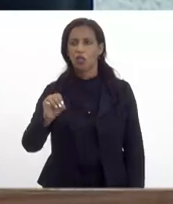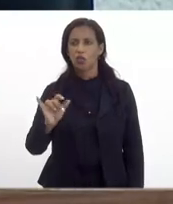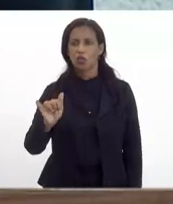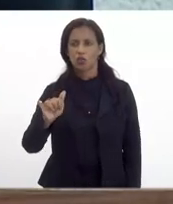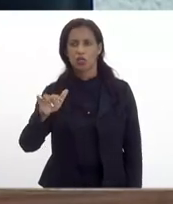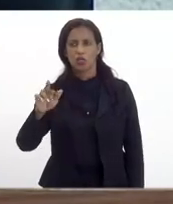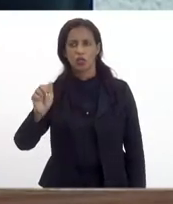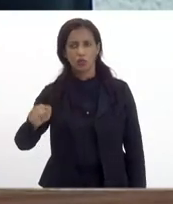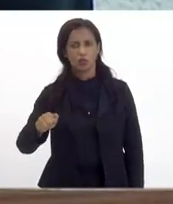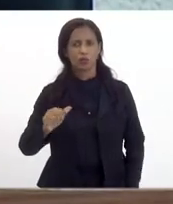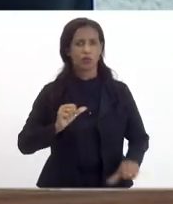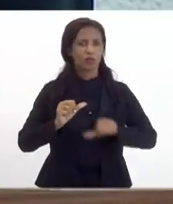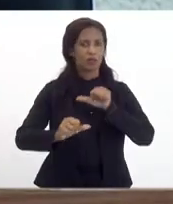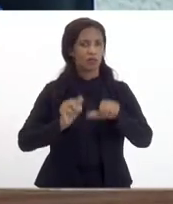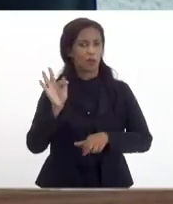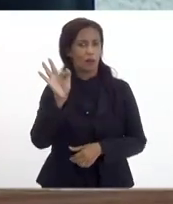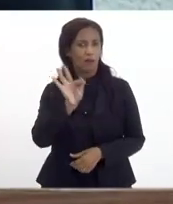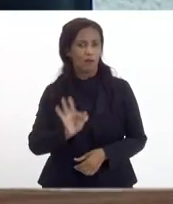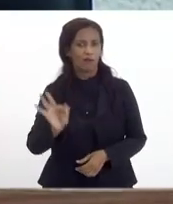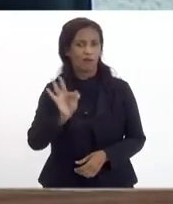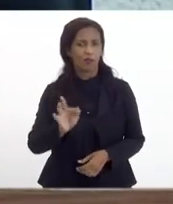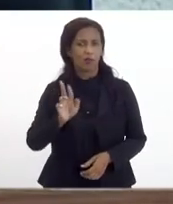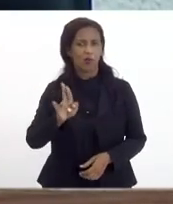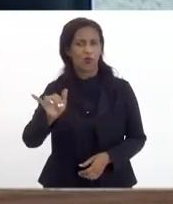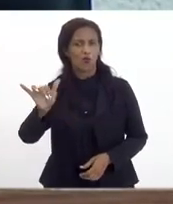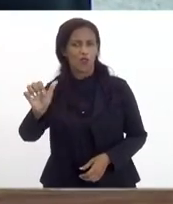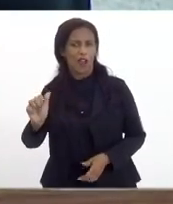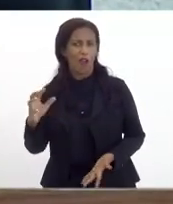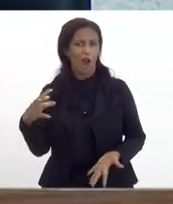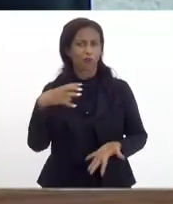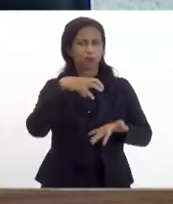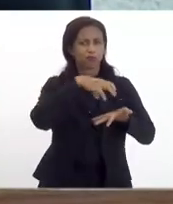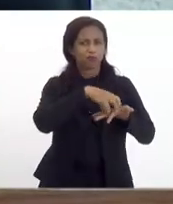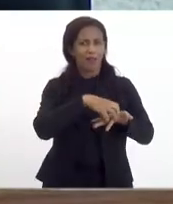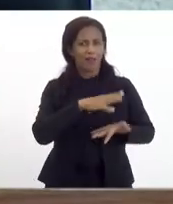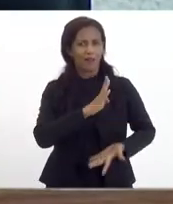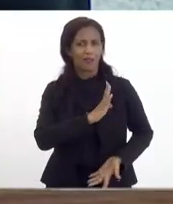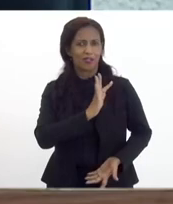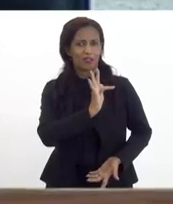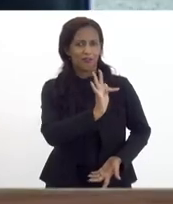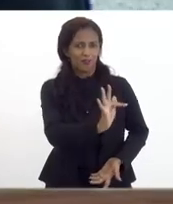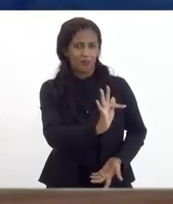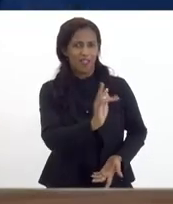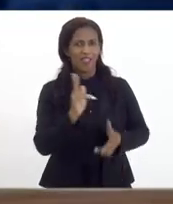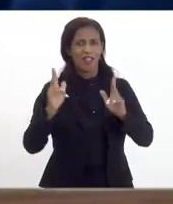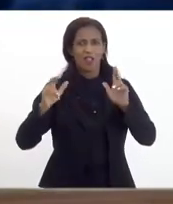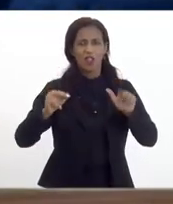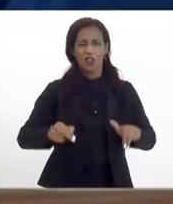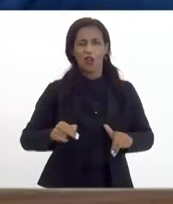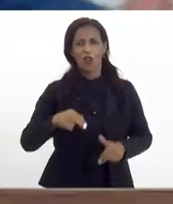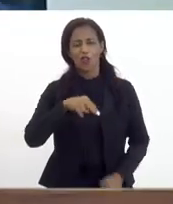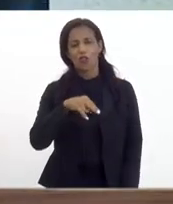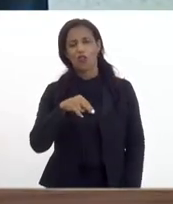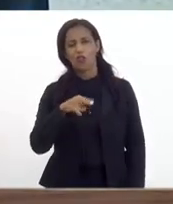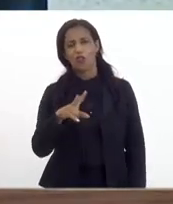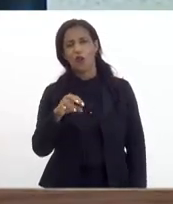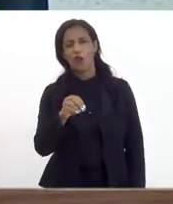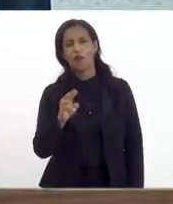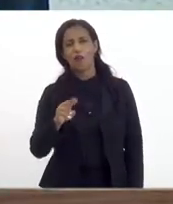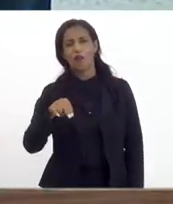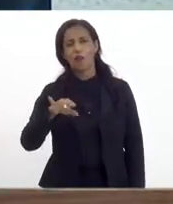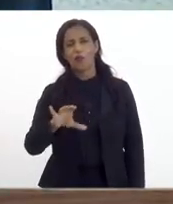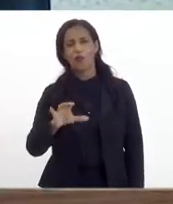querida universidade rural na universidade da Baixada Fluminense a nova Unicamp aqui pedir licença ao nosso reitor